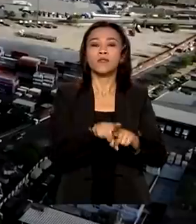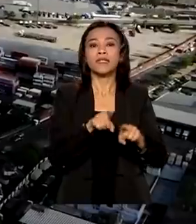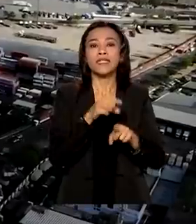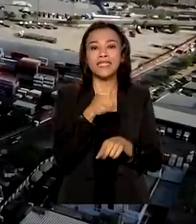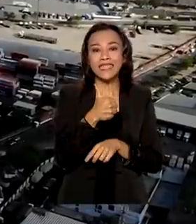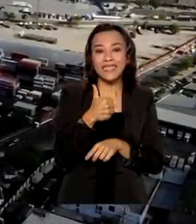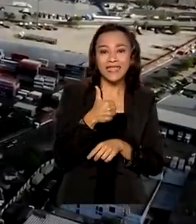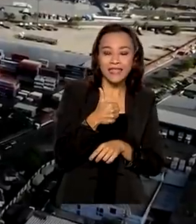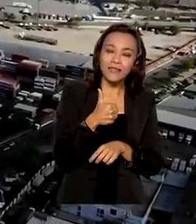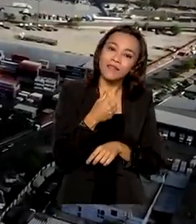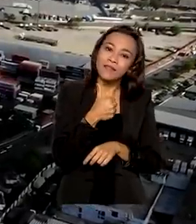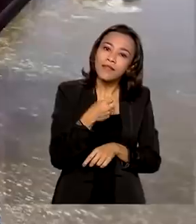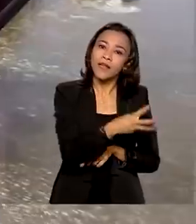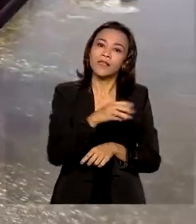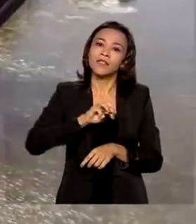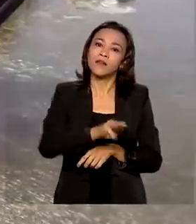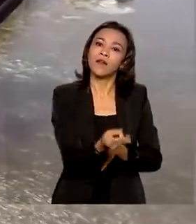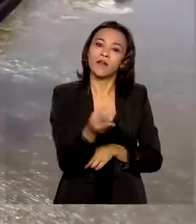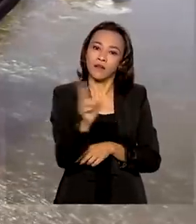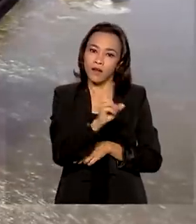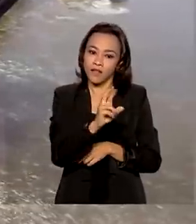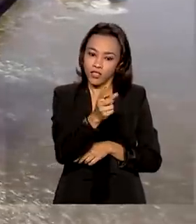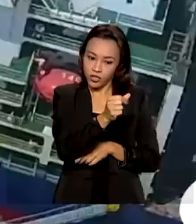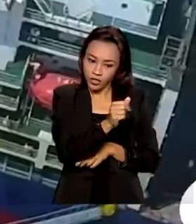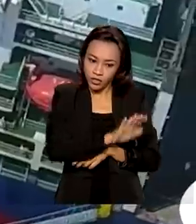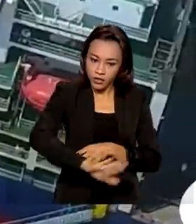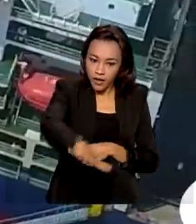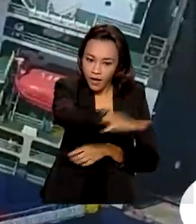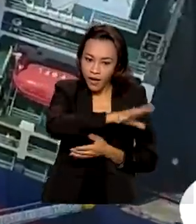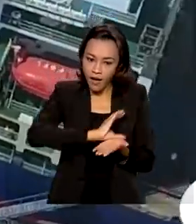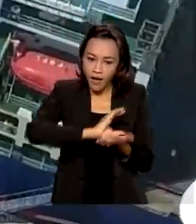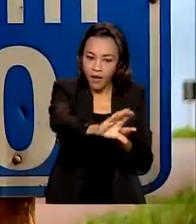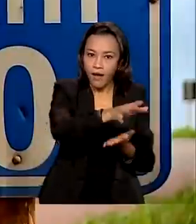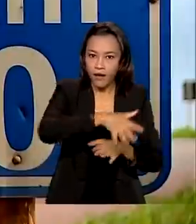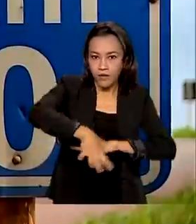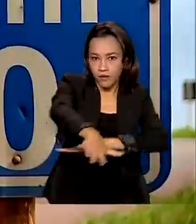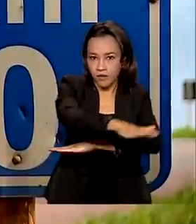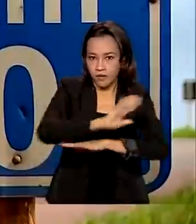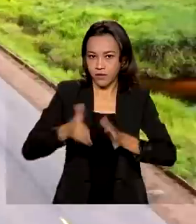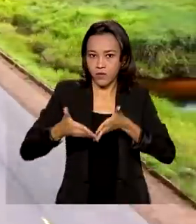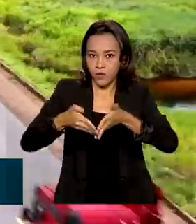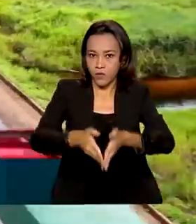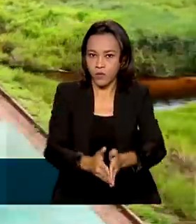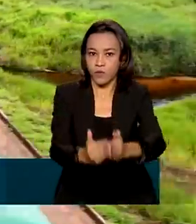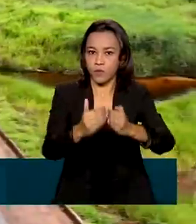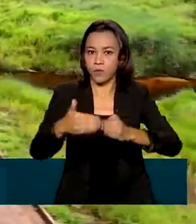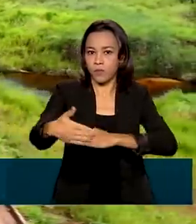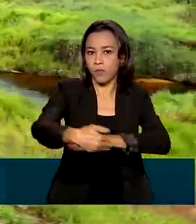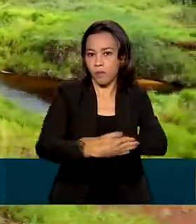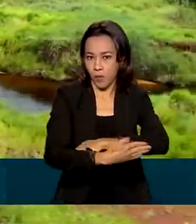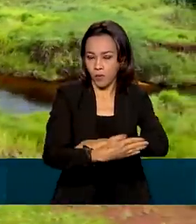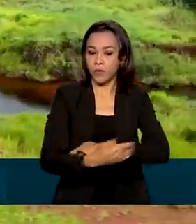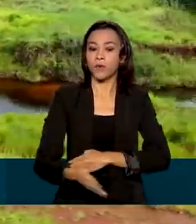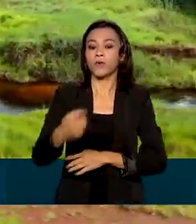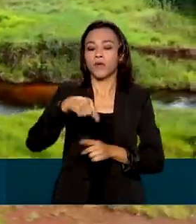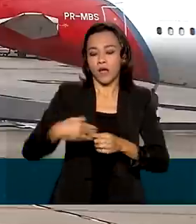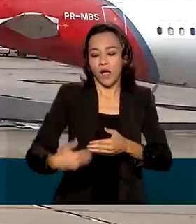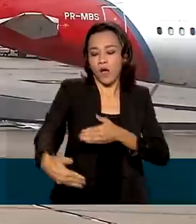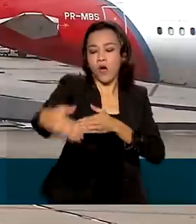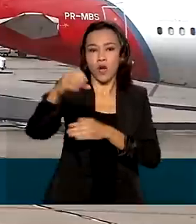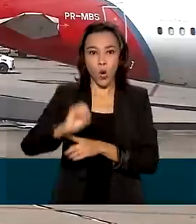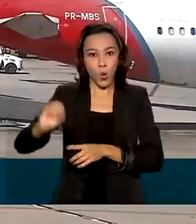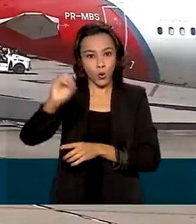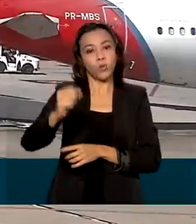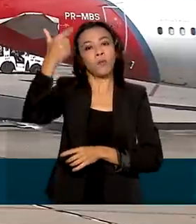bilhões de reais em investimentos no setor portuário. Segundo ele, em outubro, o ministério inicia outra